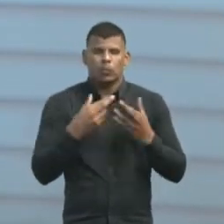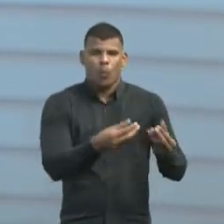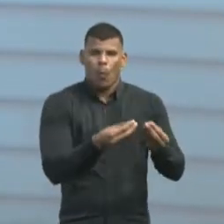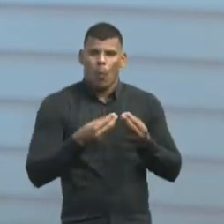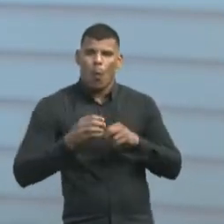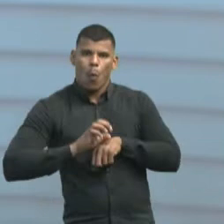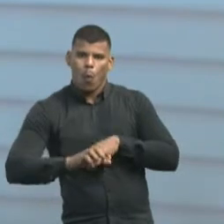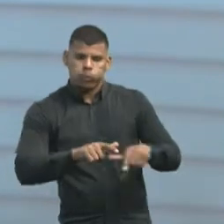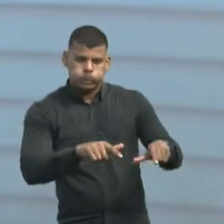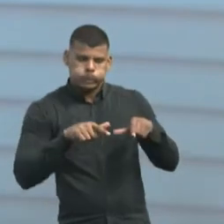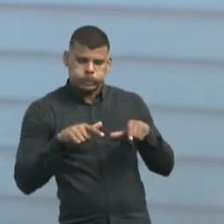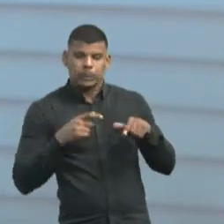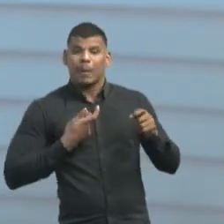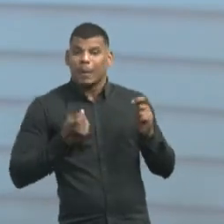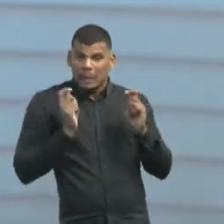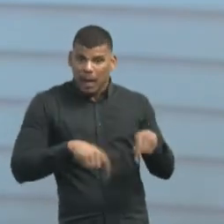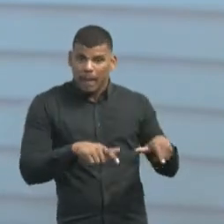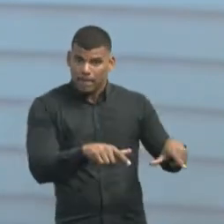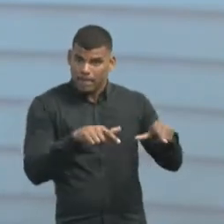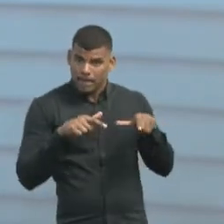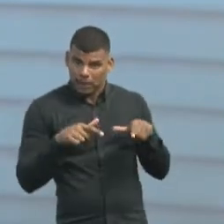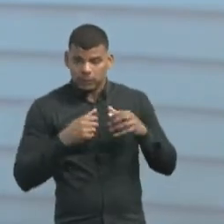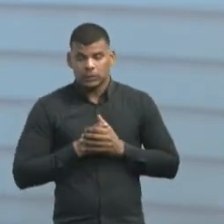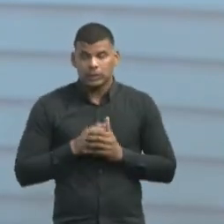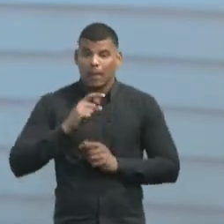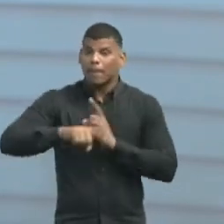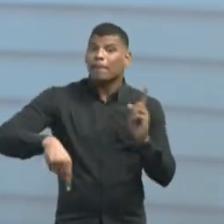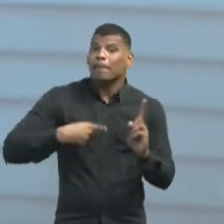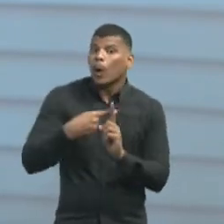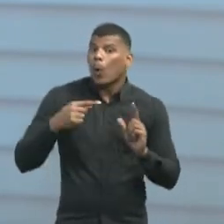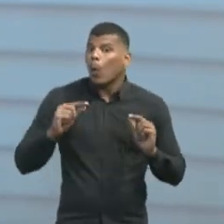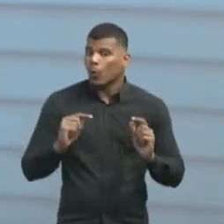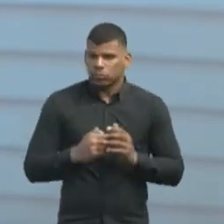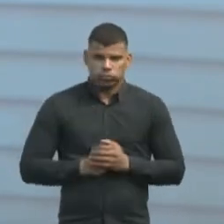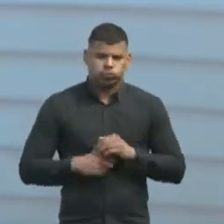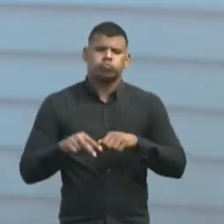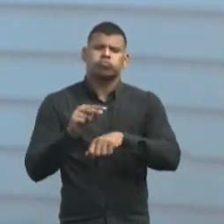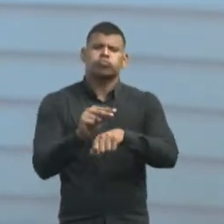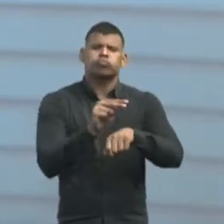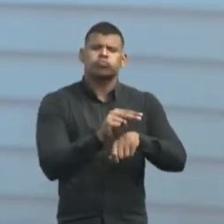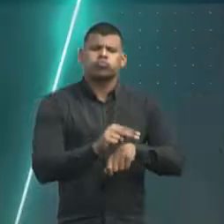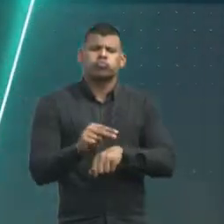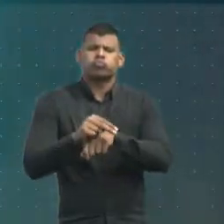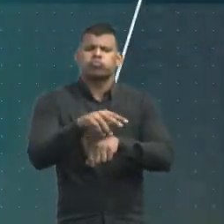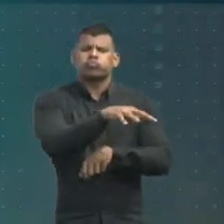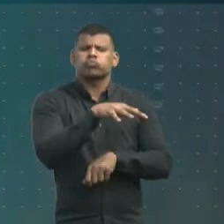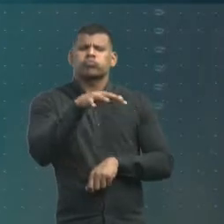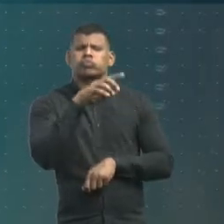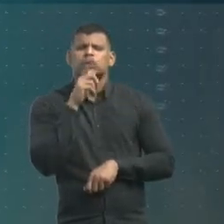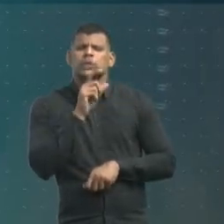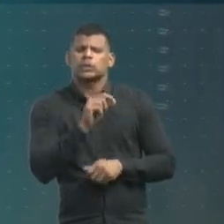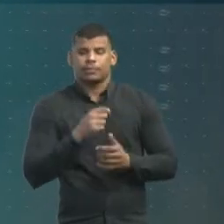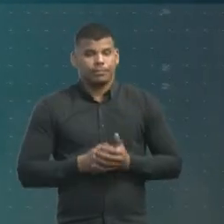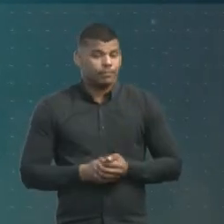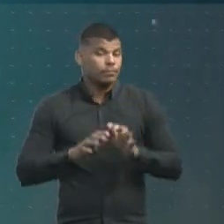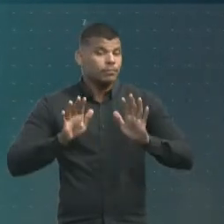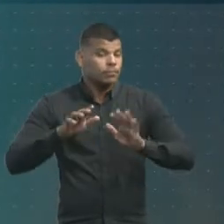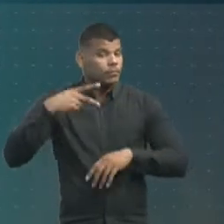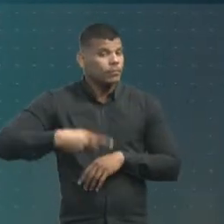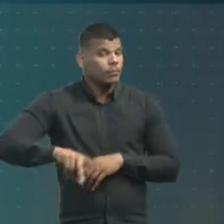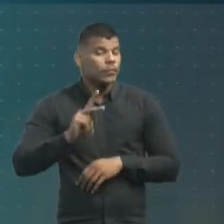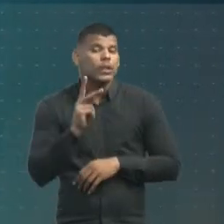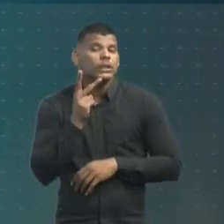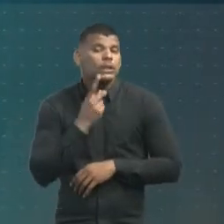Ministério Público capacita e supervisiona esses núcleos, esses mediadores. Nos núcleos de mediação